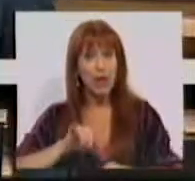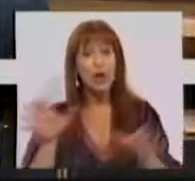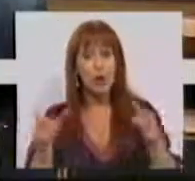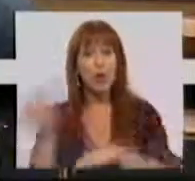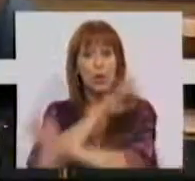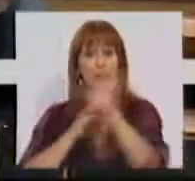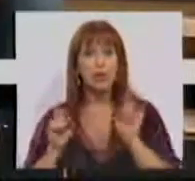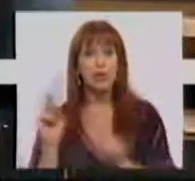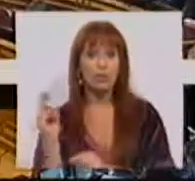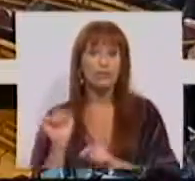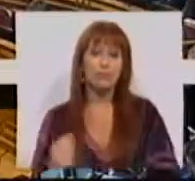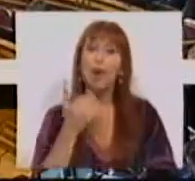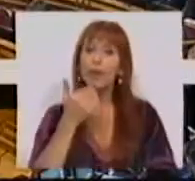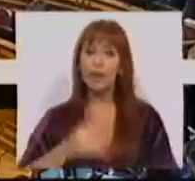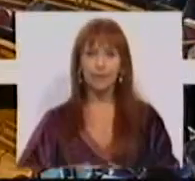comunidade europeia. Muito obrigado.